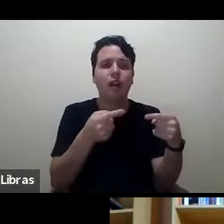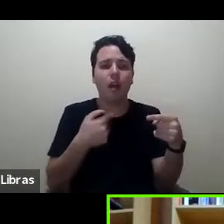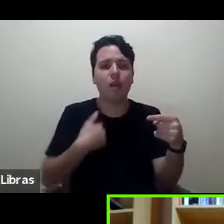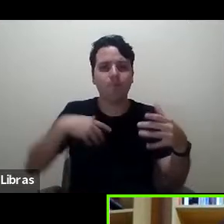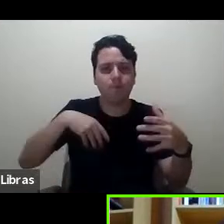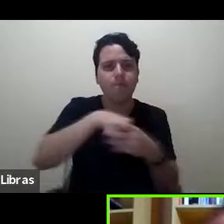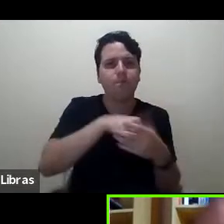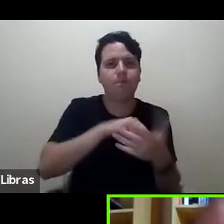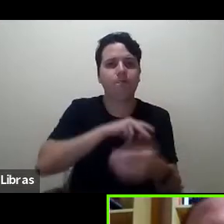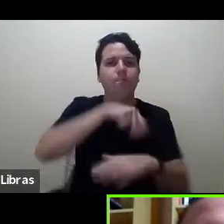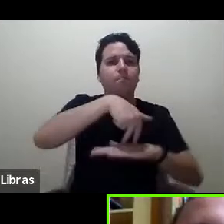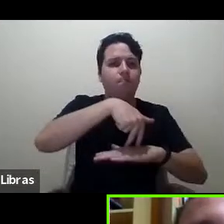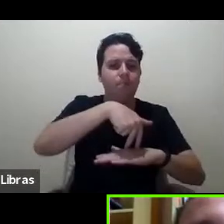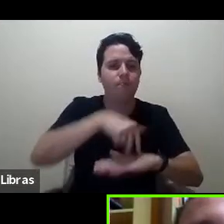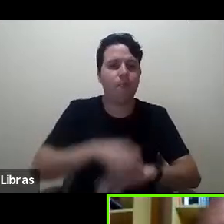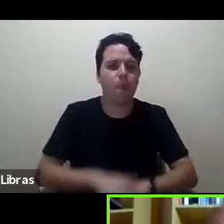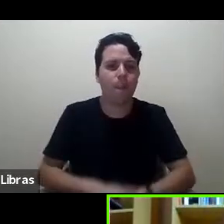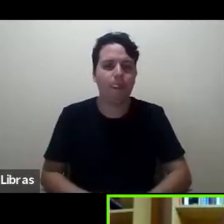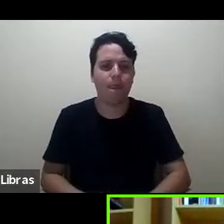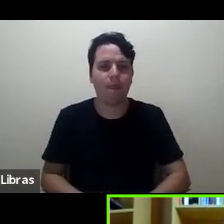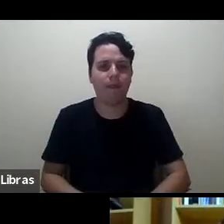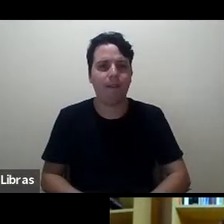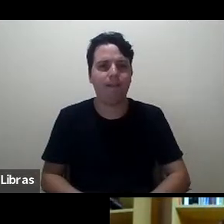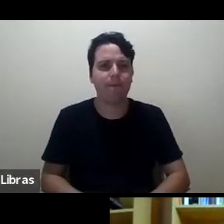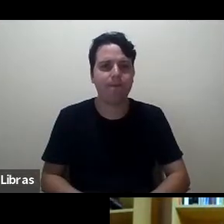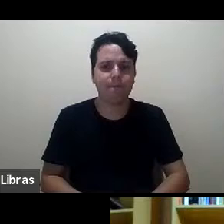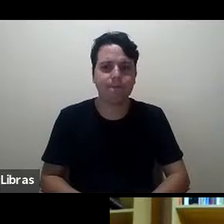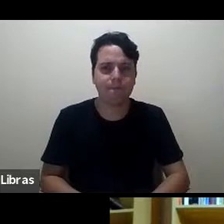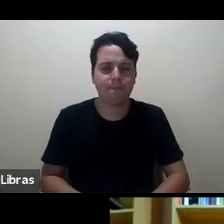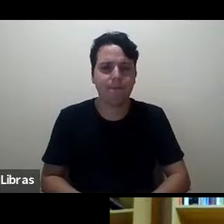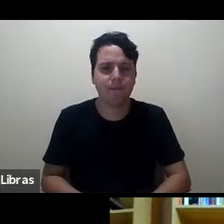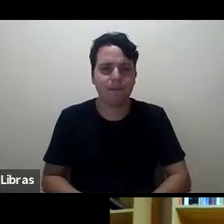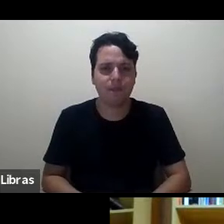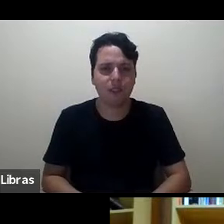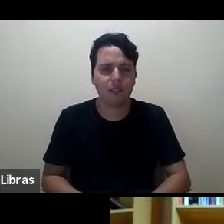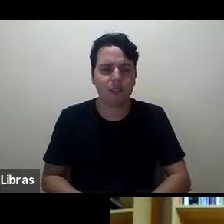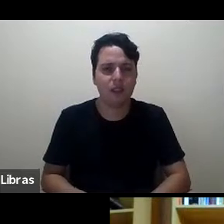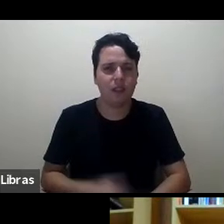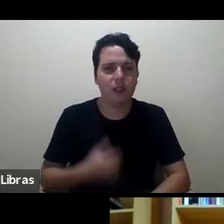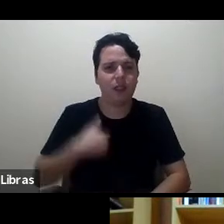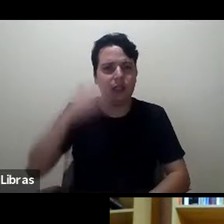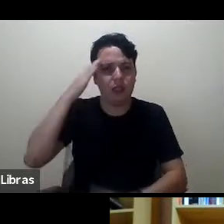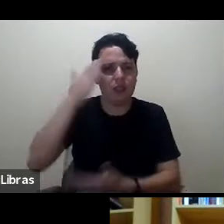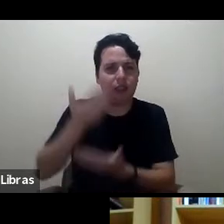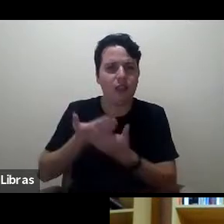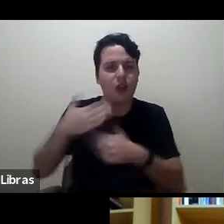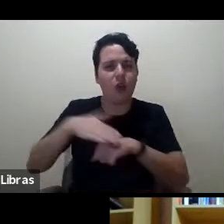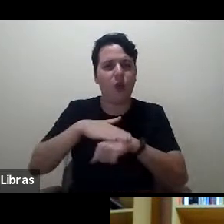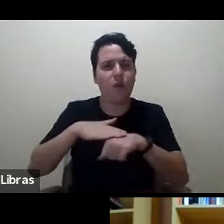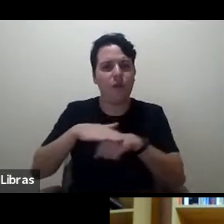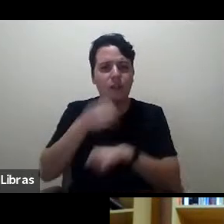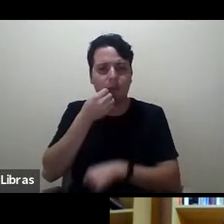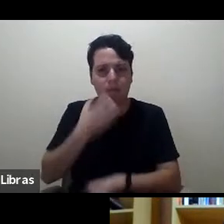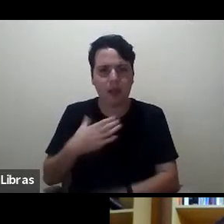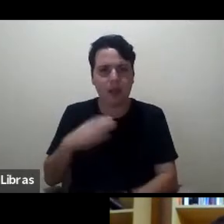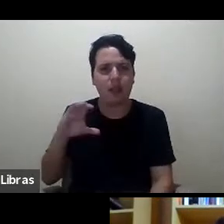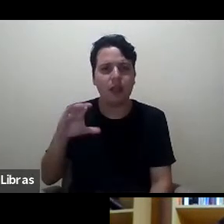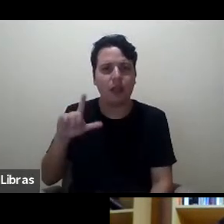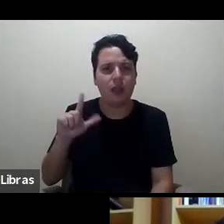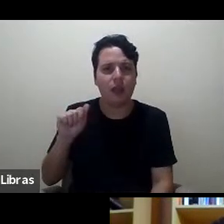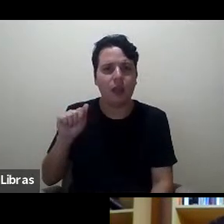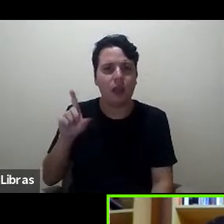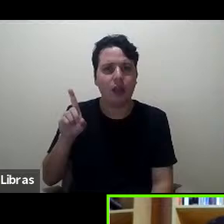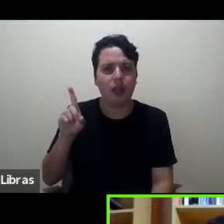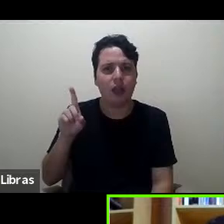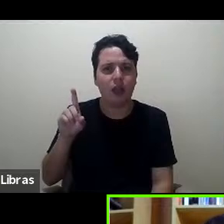Beatriz eu acho que a conversa tá indo muito bem Cláudio quer fazer um comentário se não